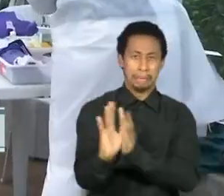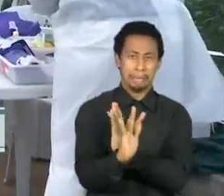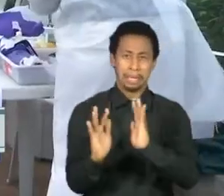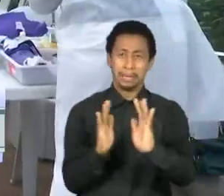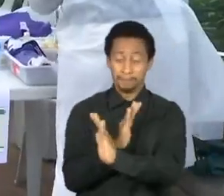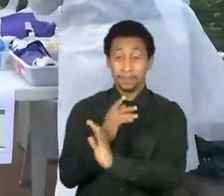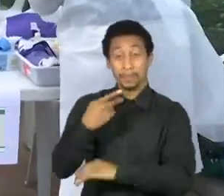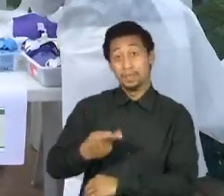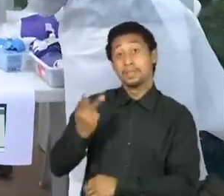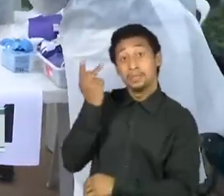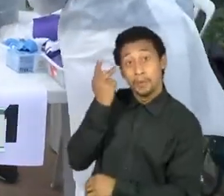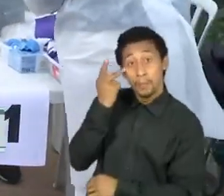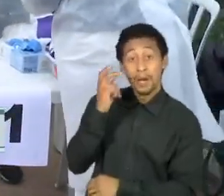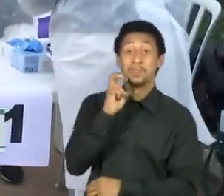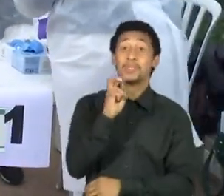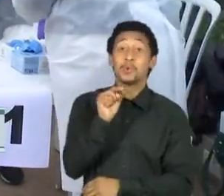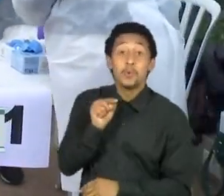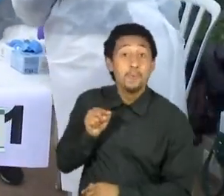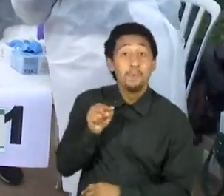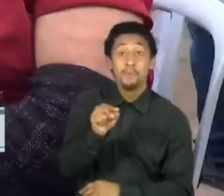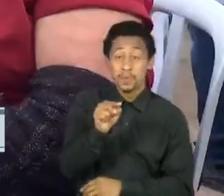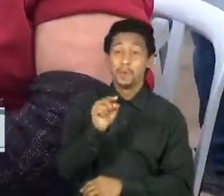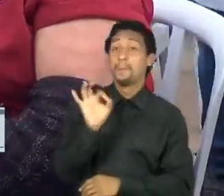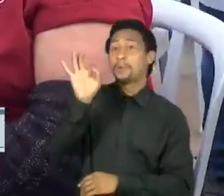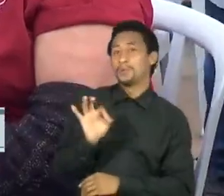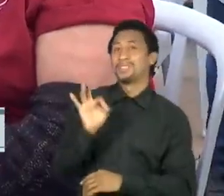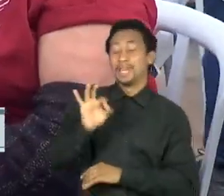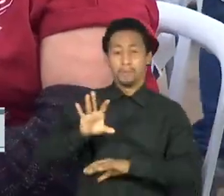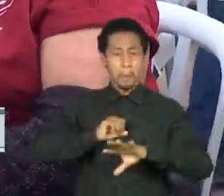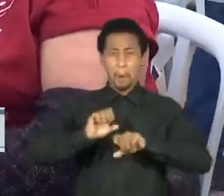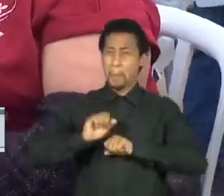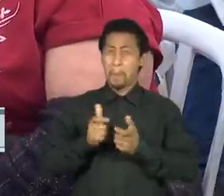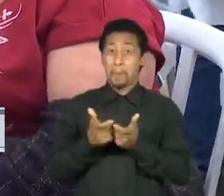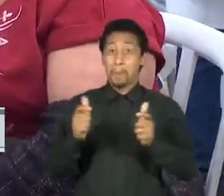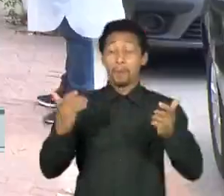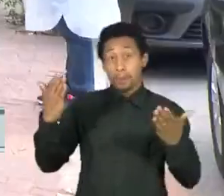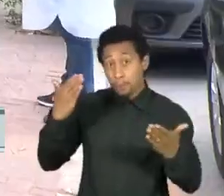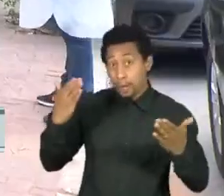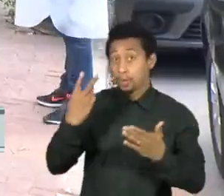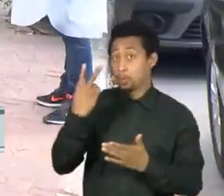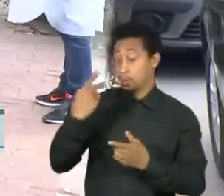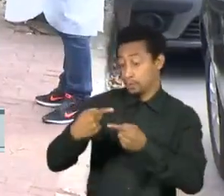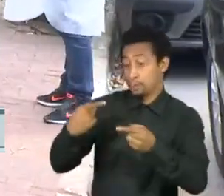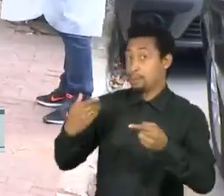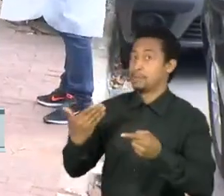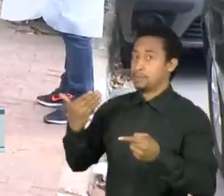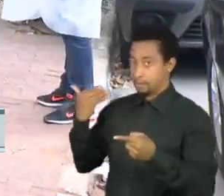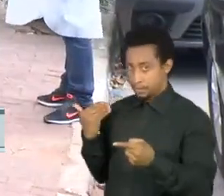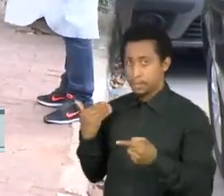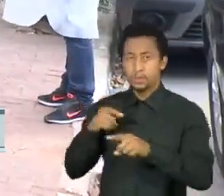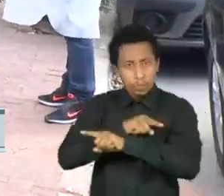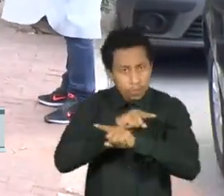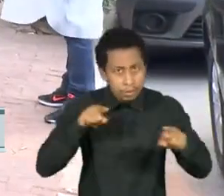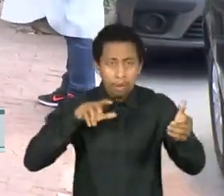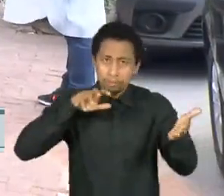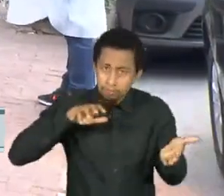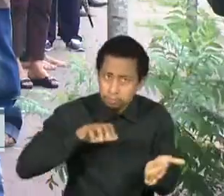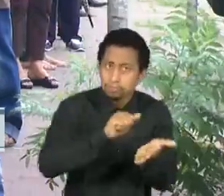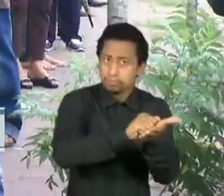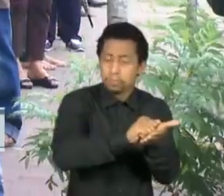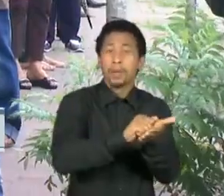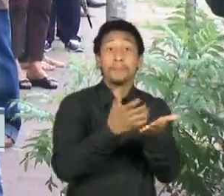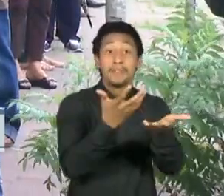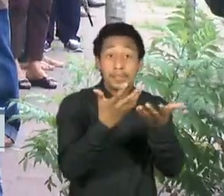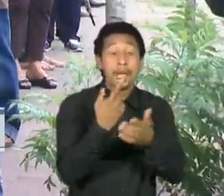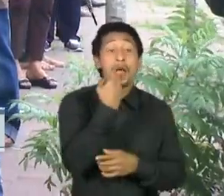de 5 mil por cento no número de novas infecções em relação a duas semanas. Quem procura agendar o teste para detectar